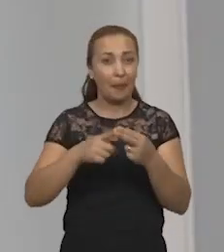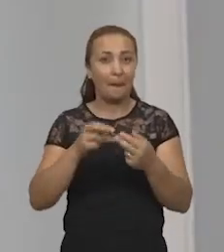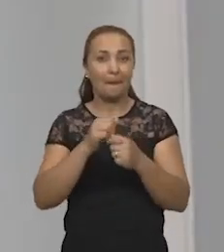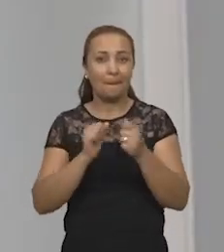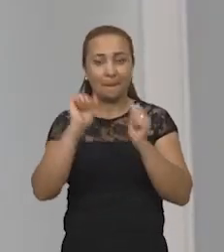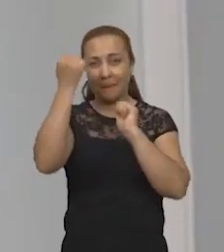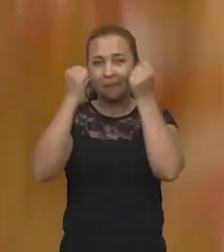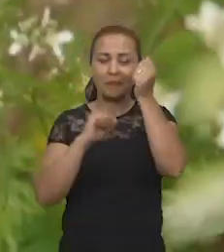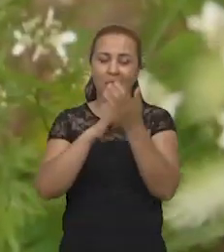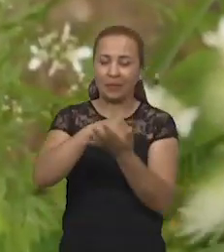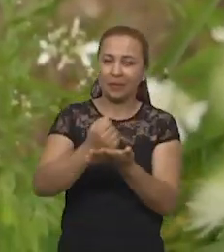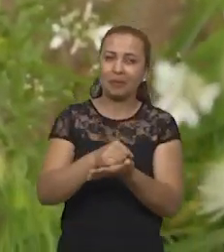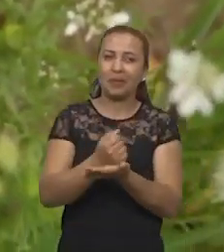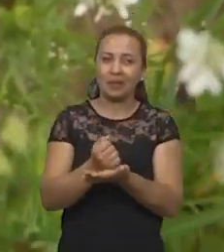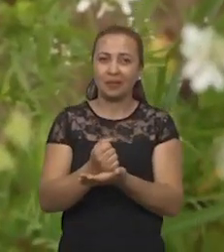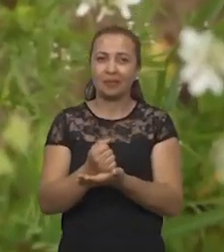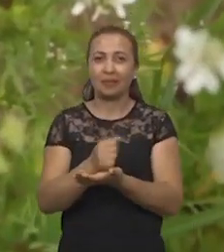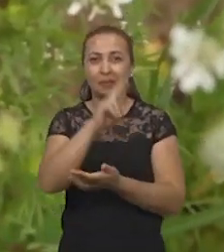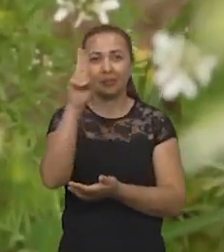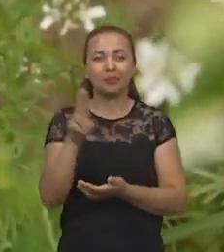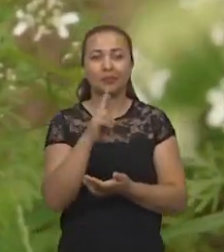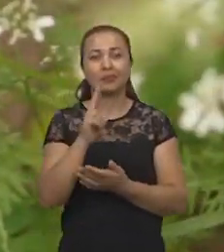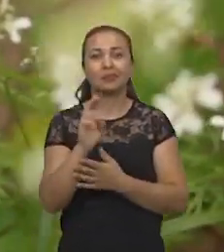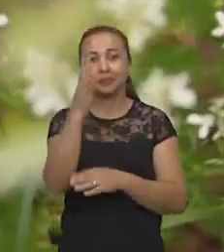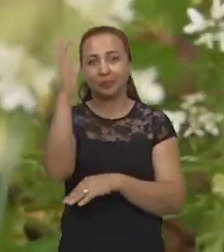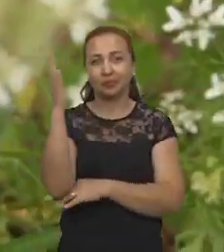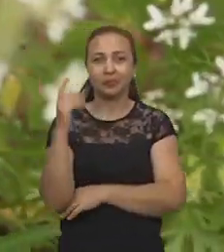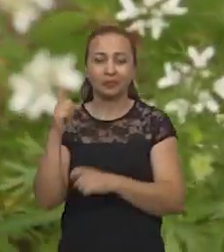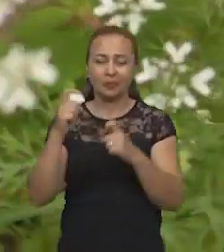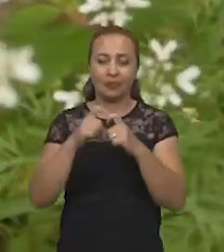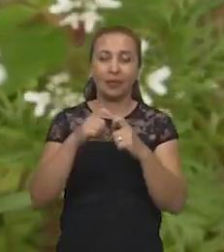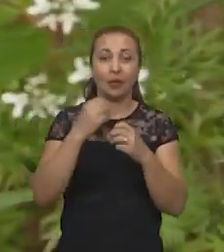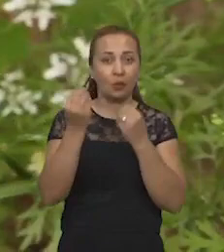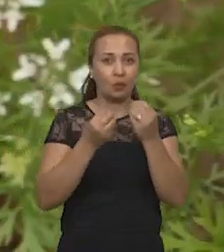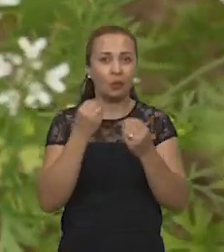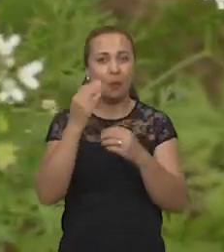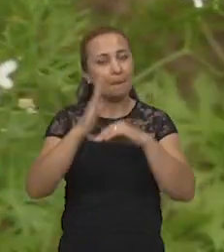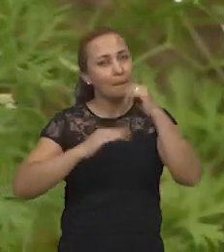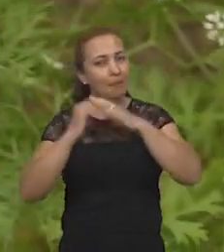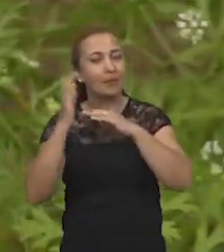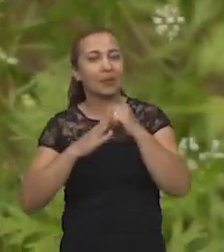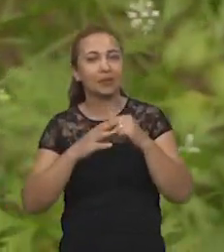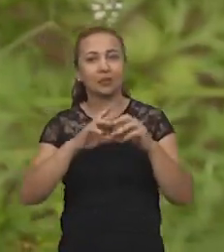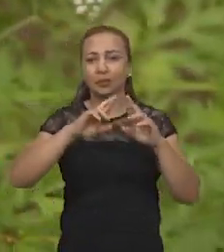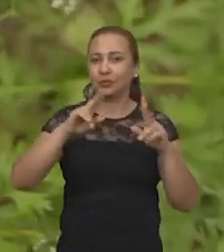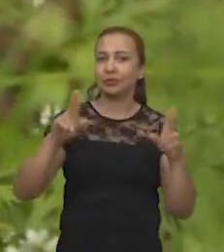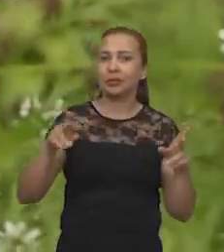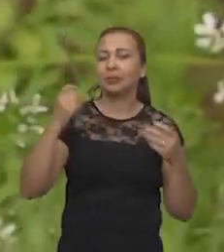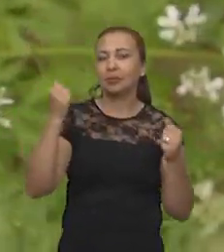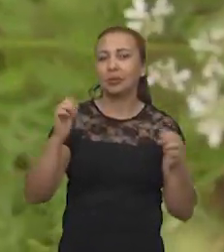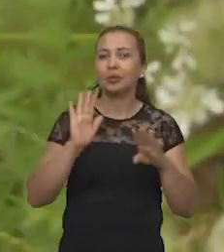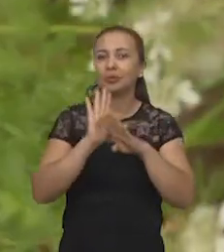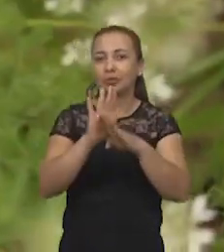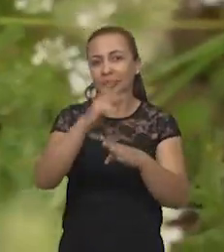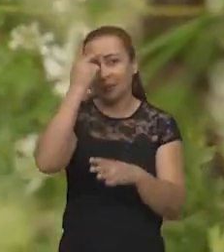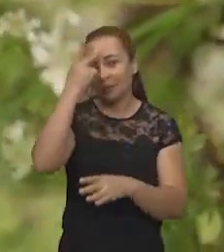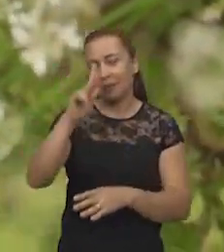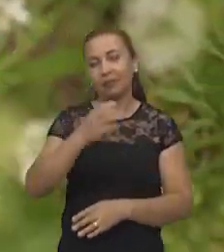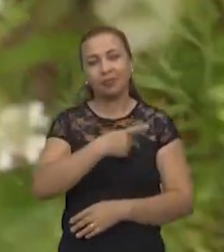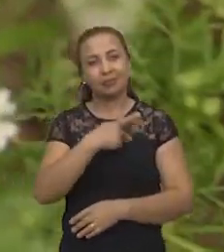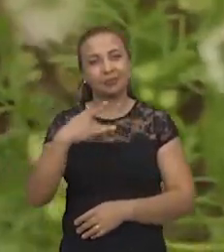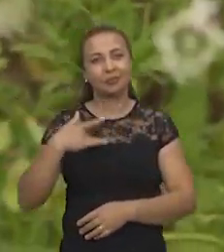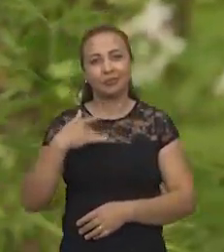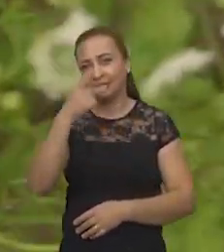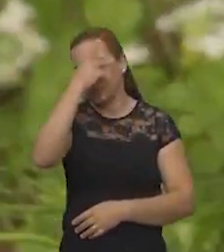fabricação de medicamentos. O uso de plantas medicinais como prática alternativa pode contribuir para a